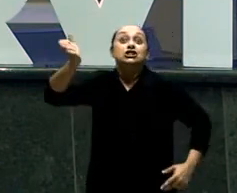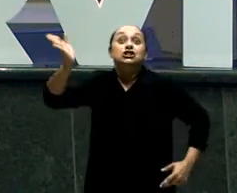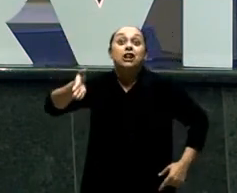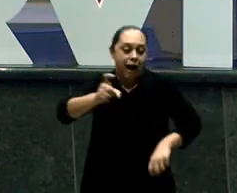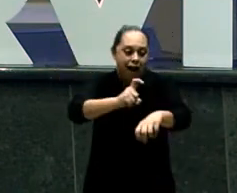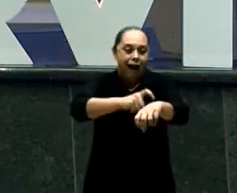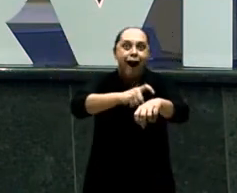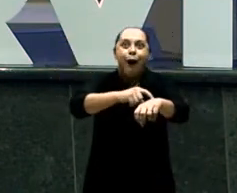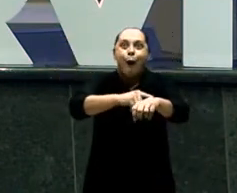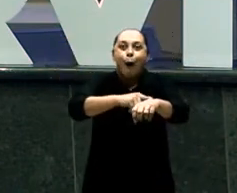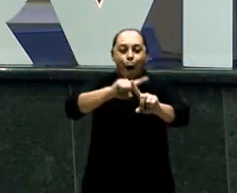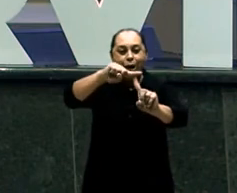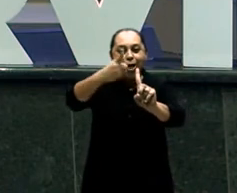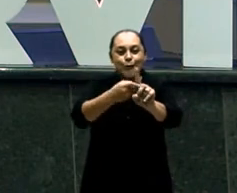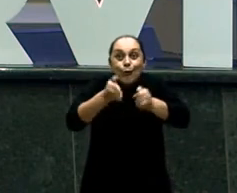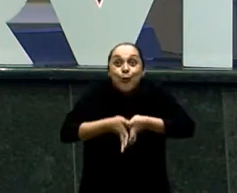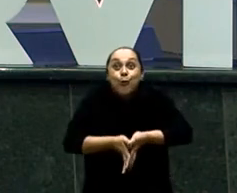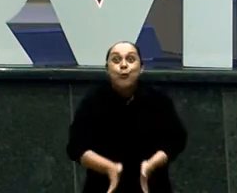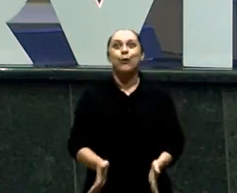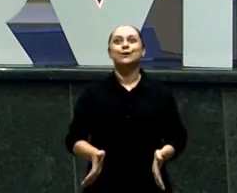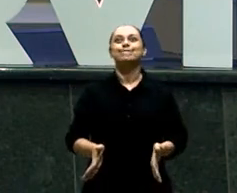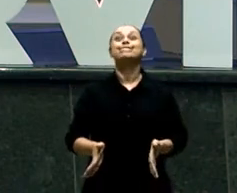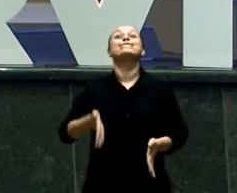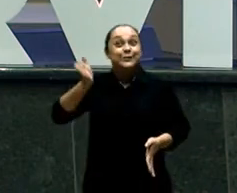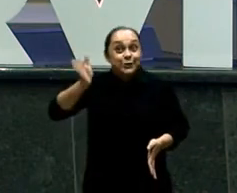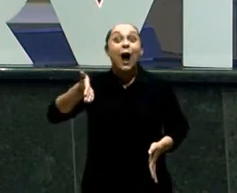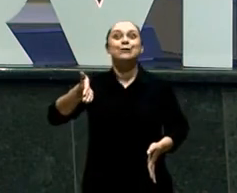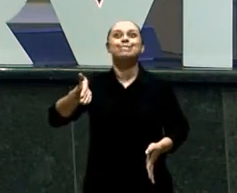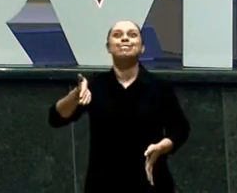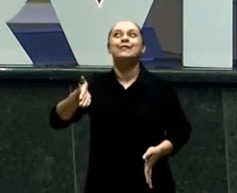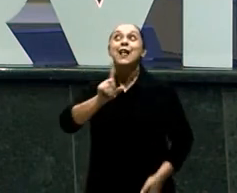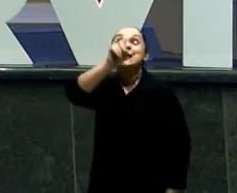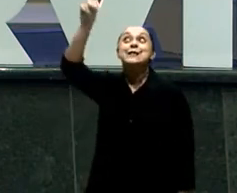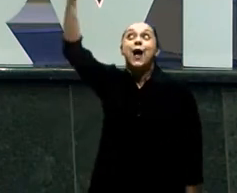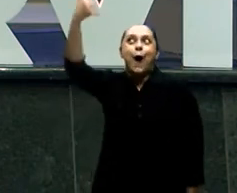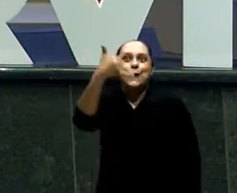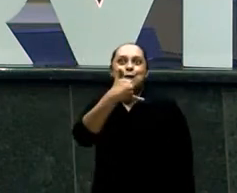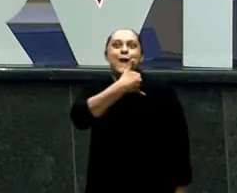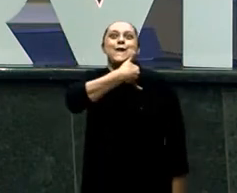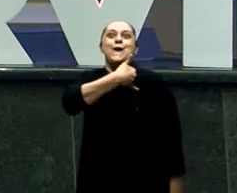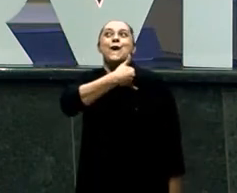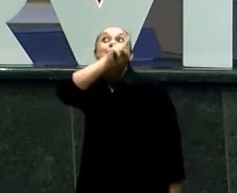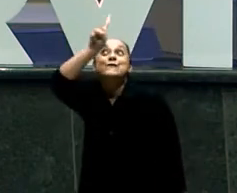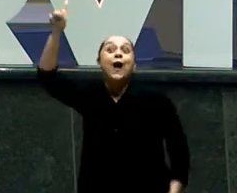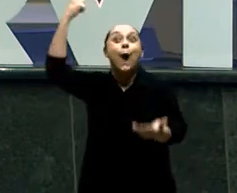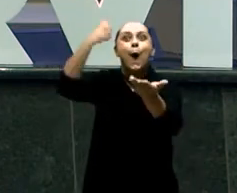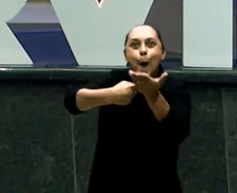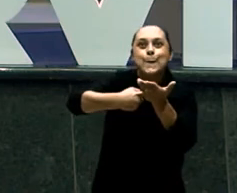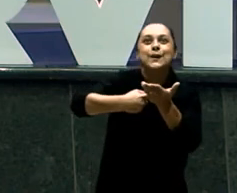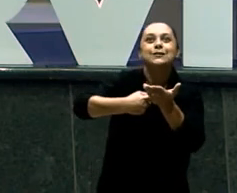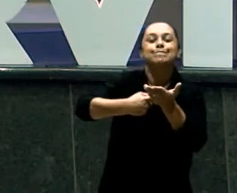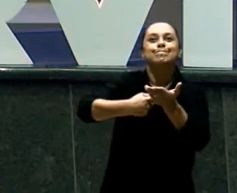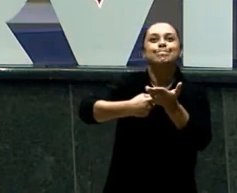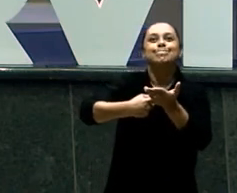é A palavra Que Deus Disse Está se cumprindo Chegou o momento De cumprir Com aquilo Que Deus Disse E o texto